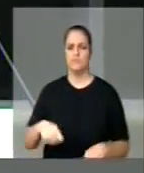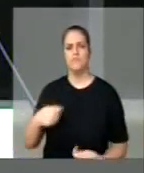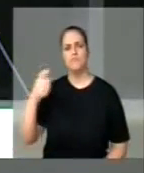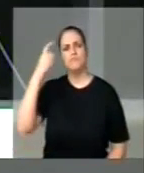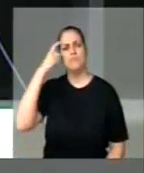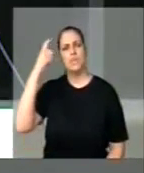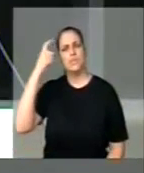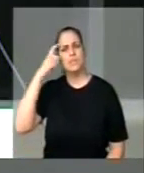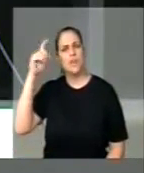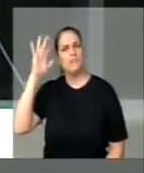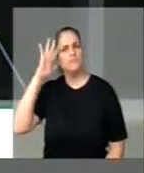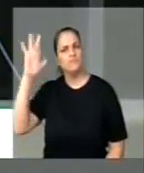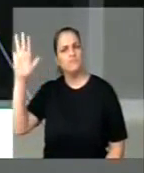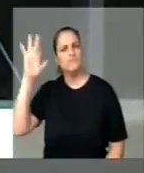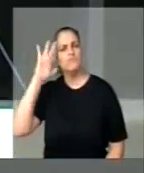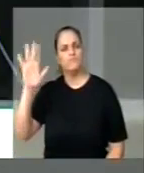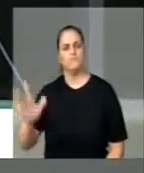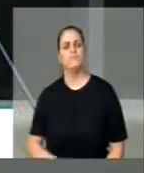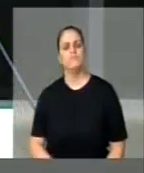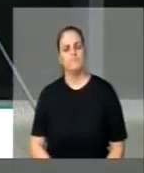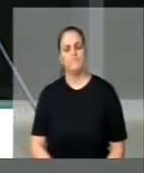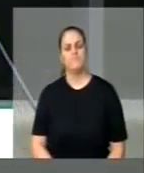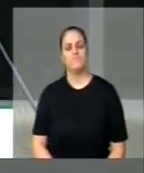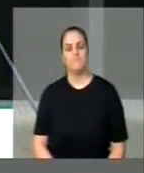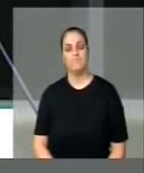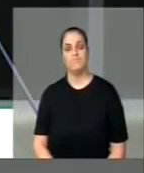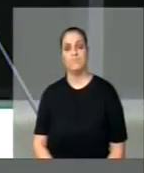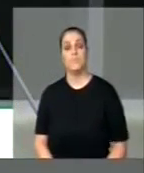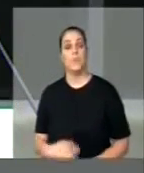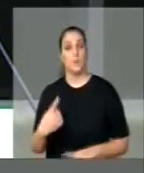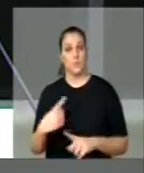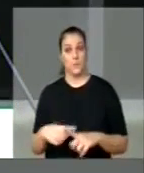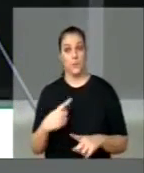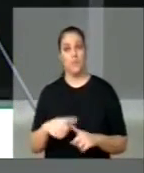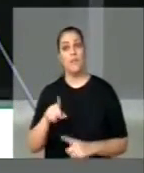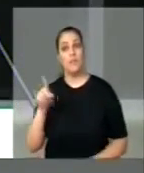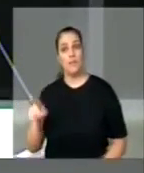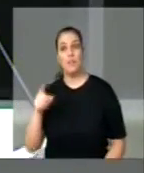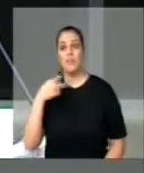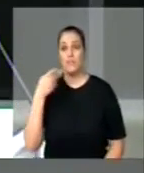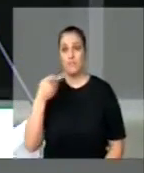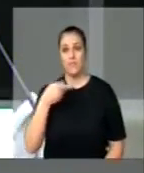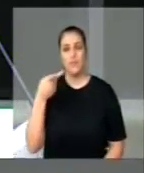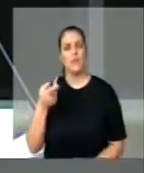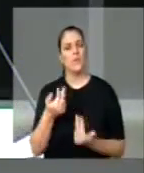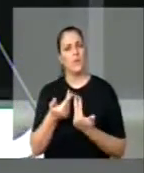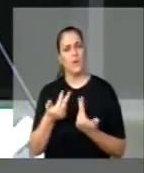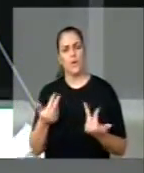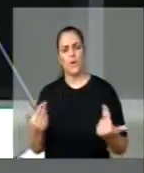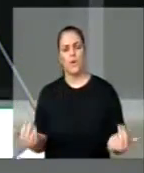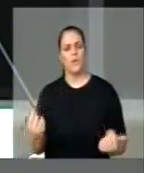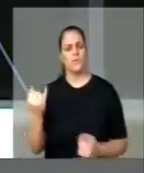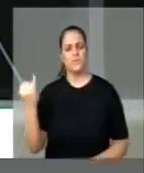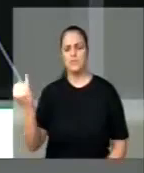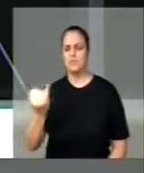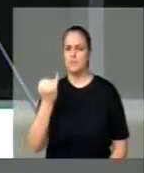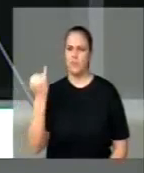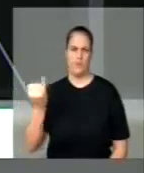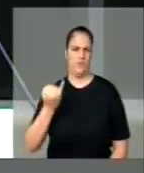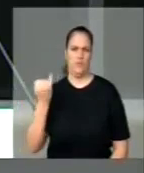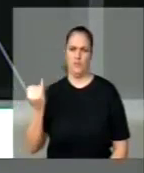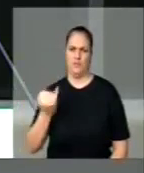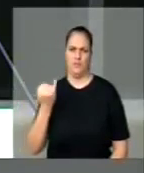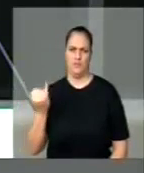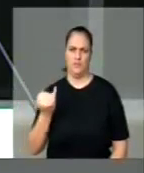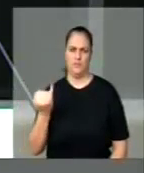Merece nossa reflexão exatamente porque ele faz algumas afirmativas fundamentais